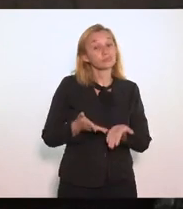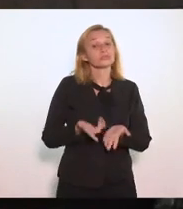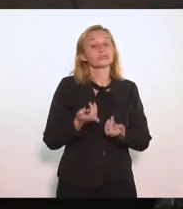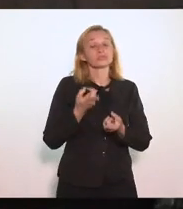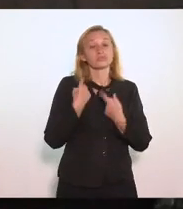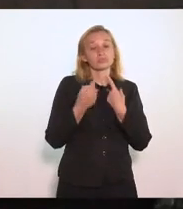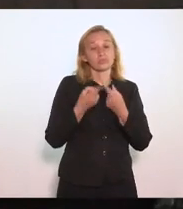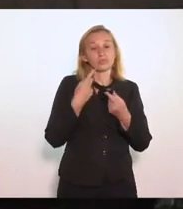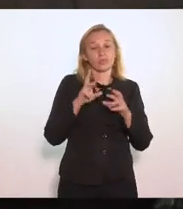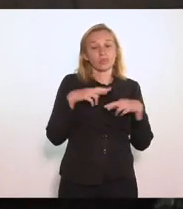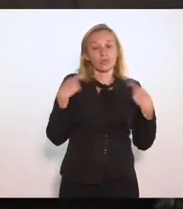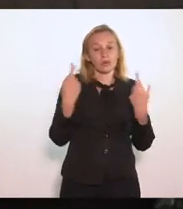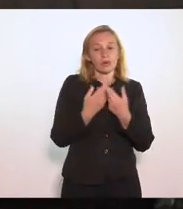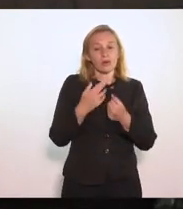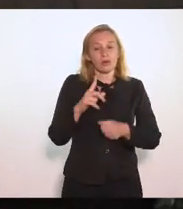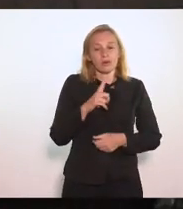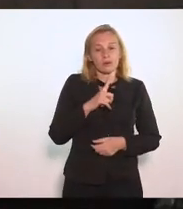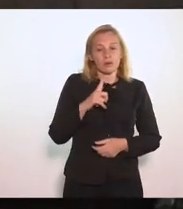Sempre realizava